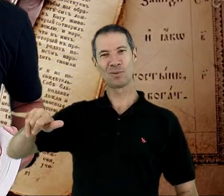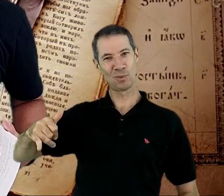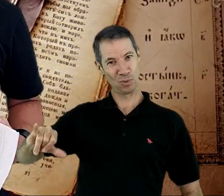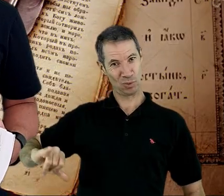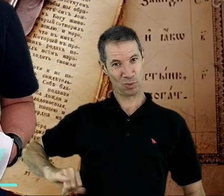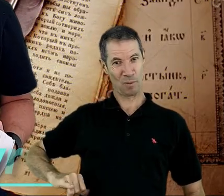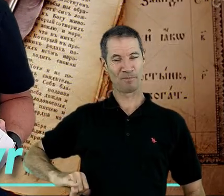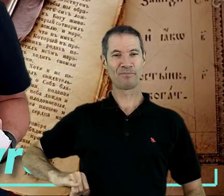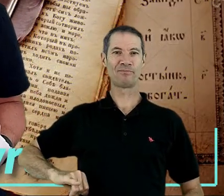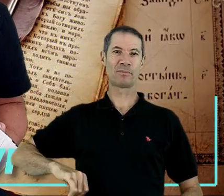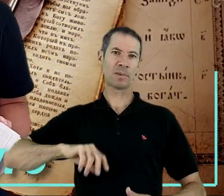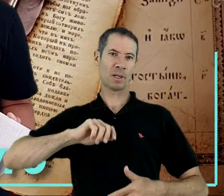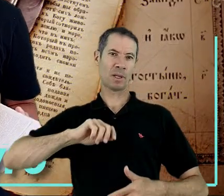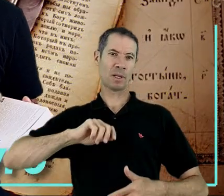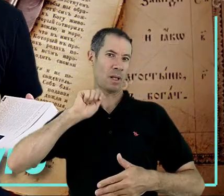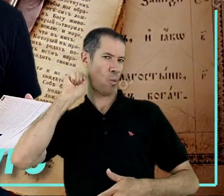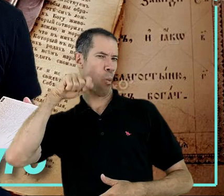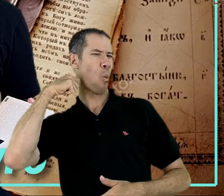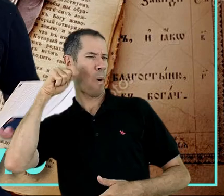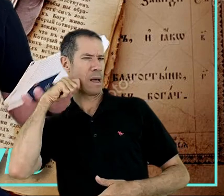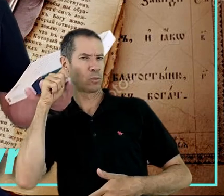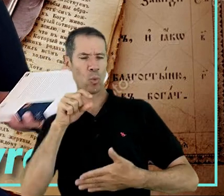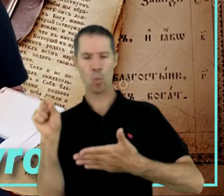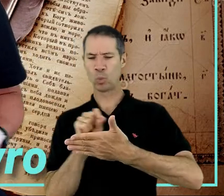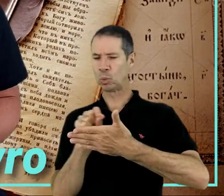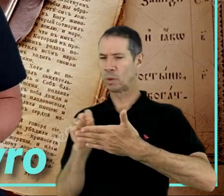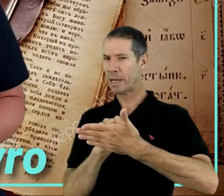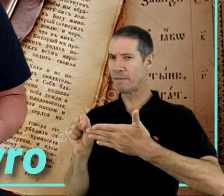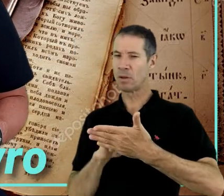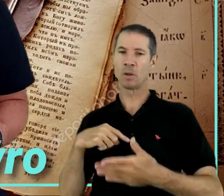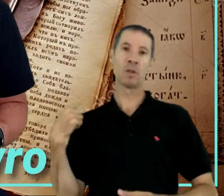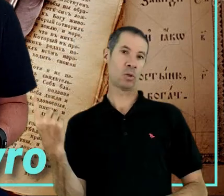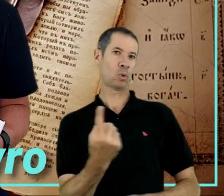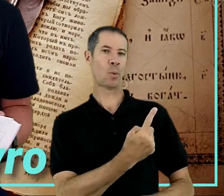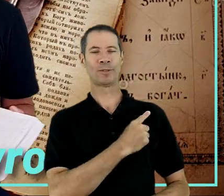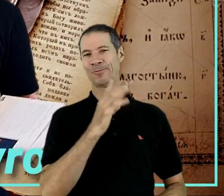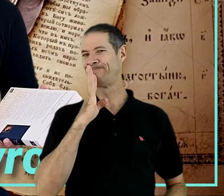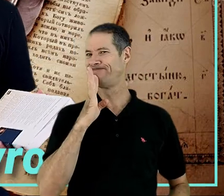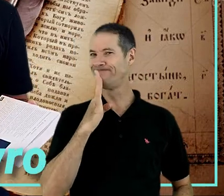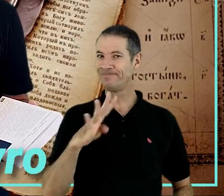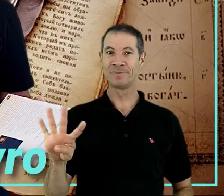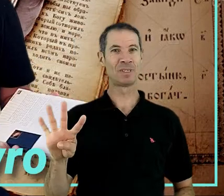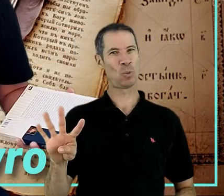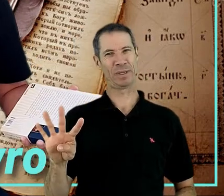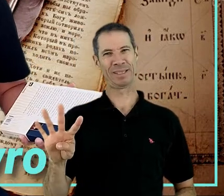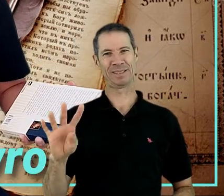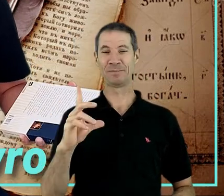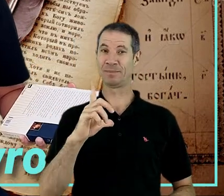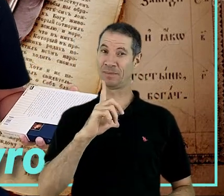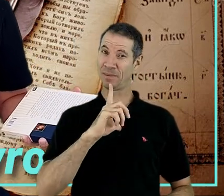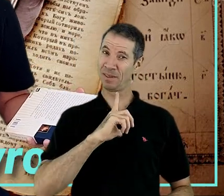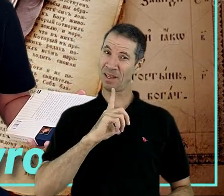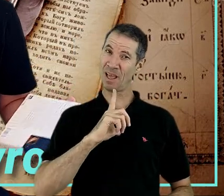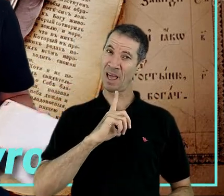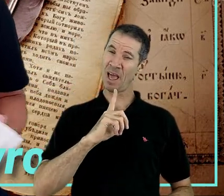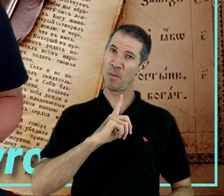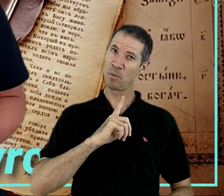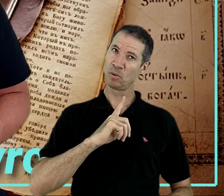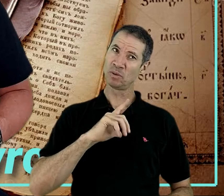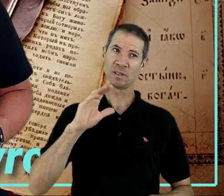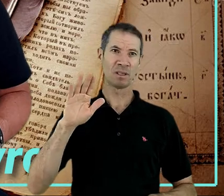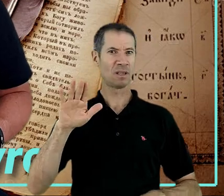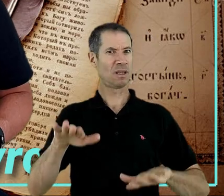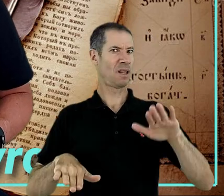autoria do livro bíblico sobre Jó, nós não conhecemos. Temos quatro prováveis